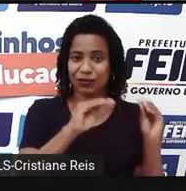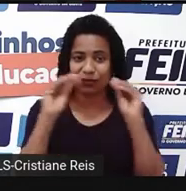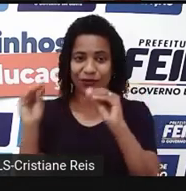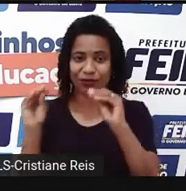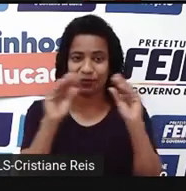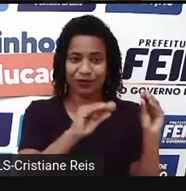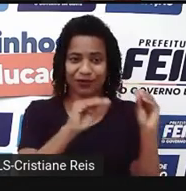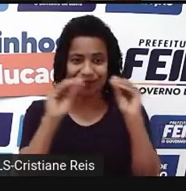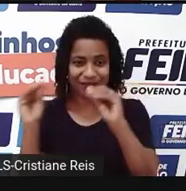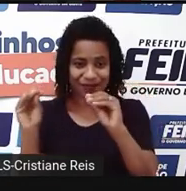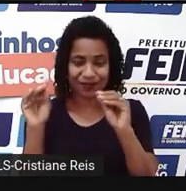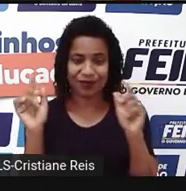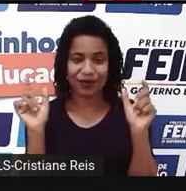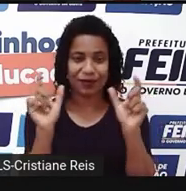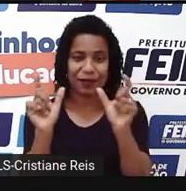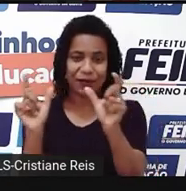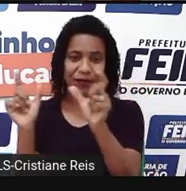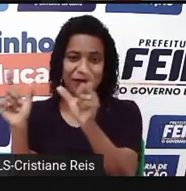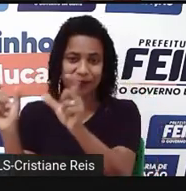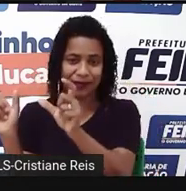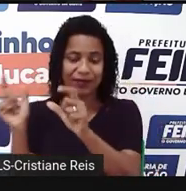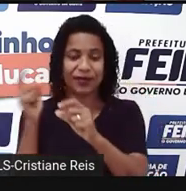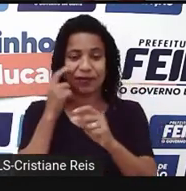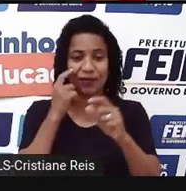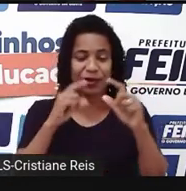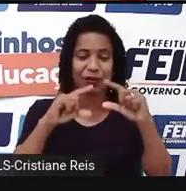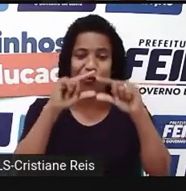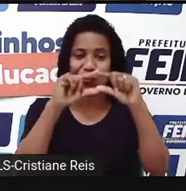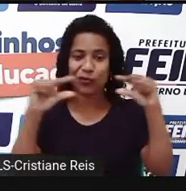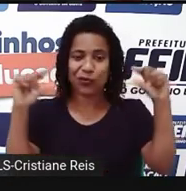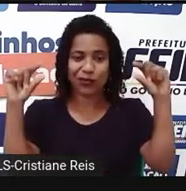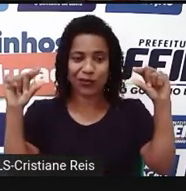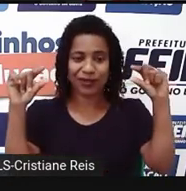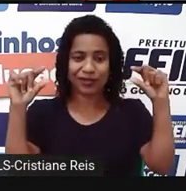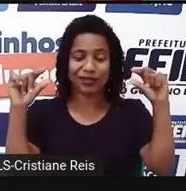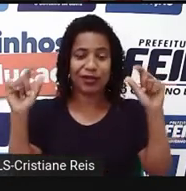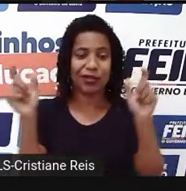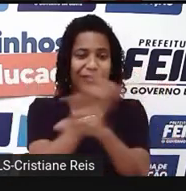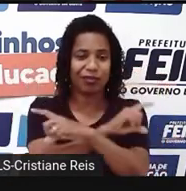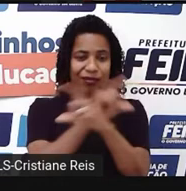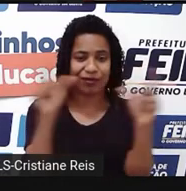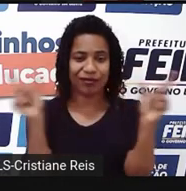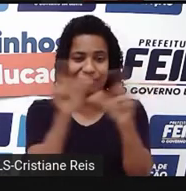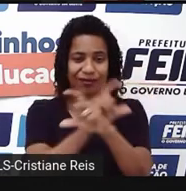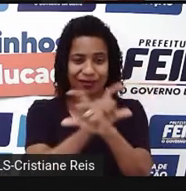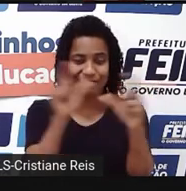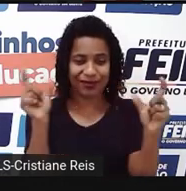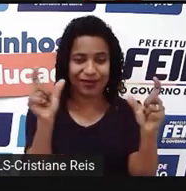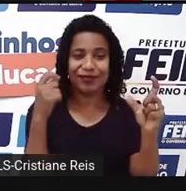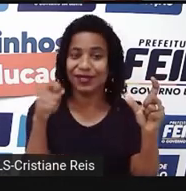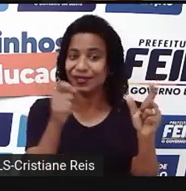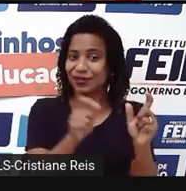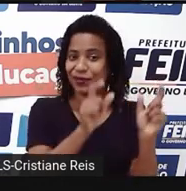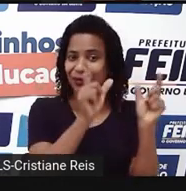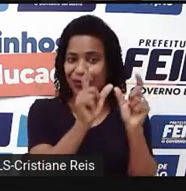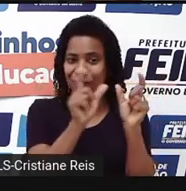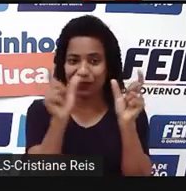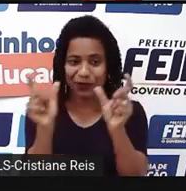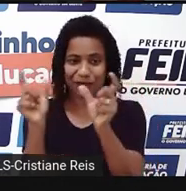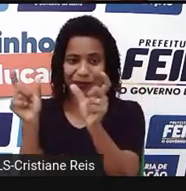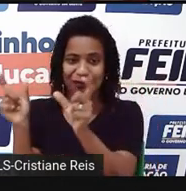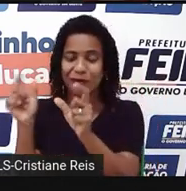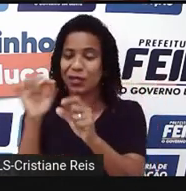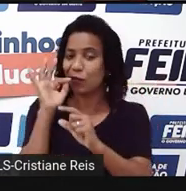as palavras para reorganizar as frases que estarão aqui mostrando situações futuras